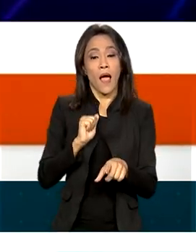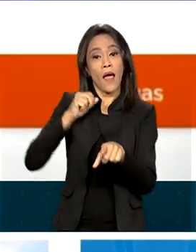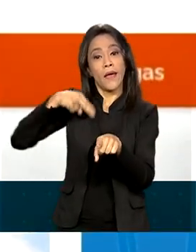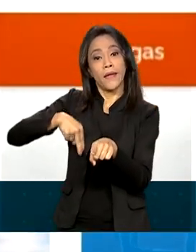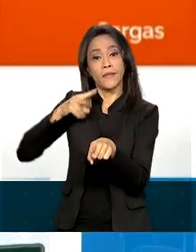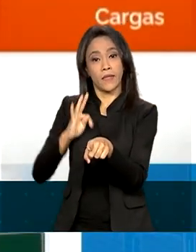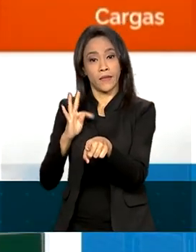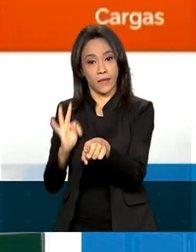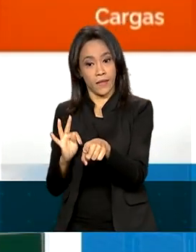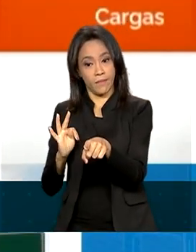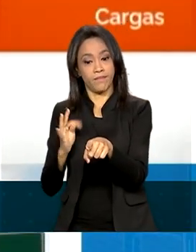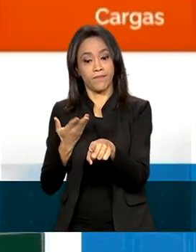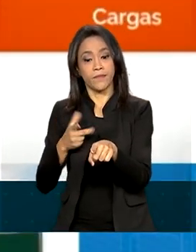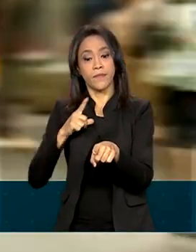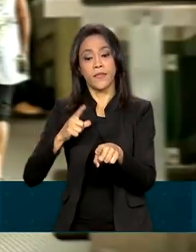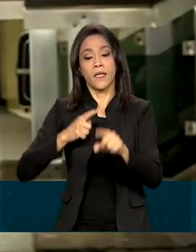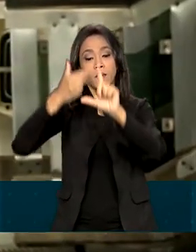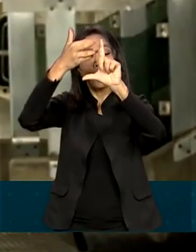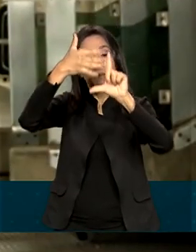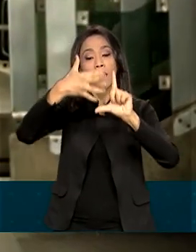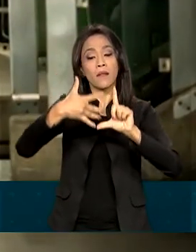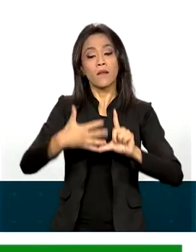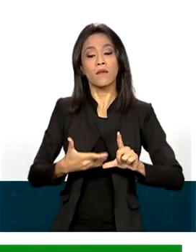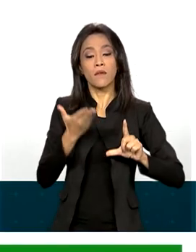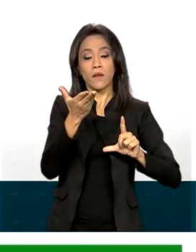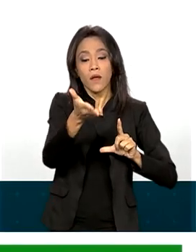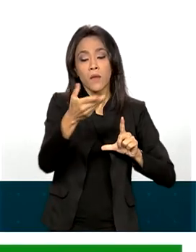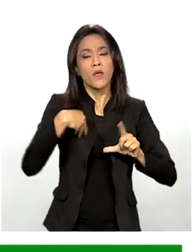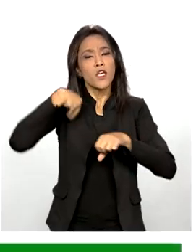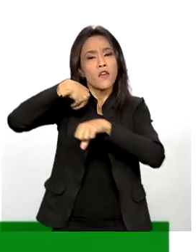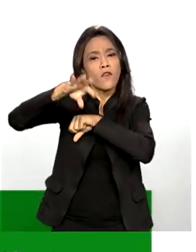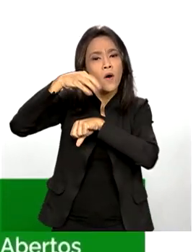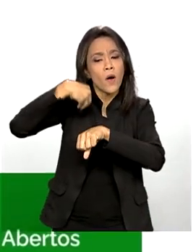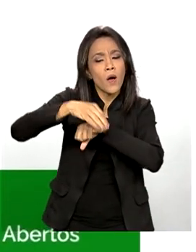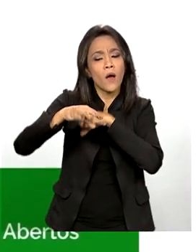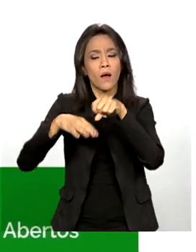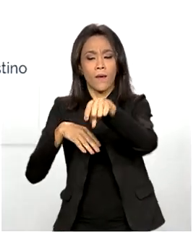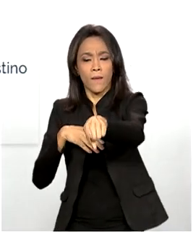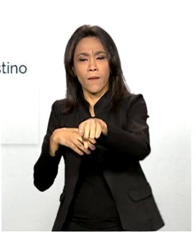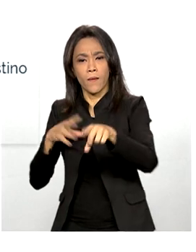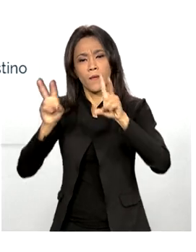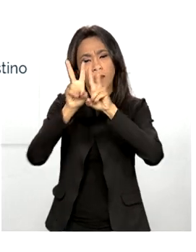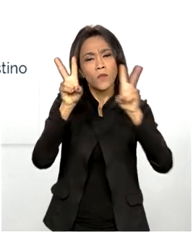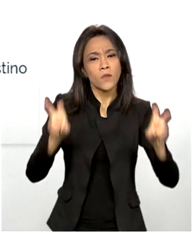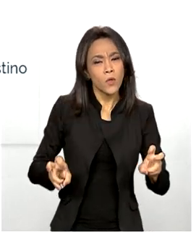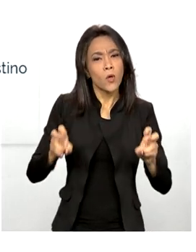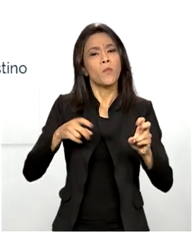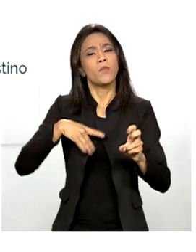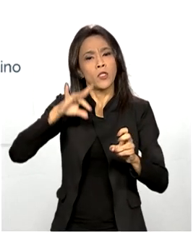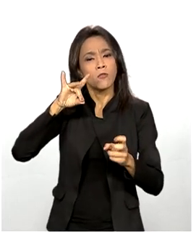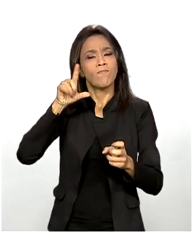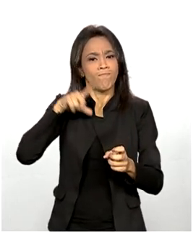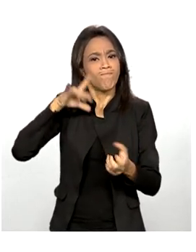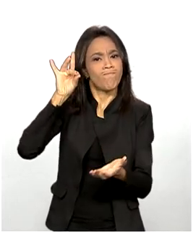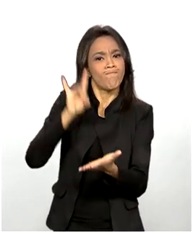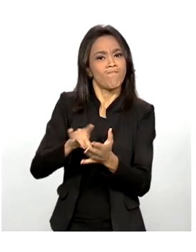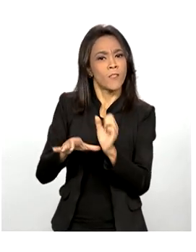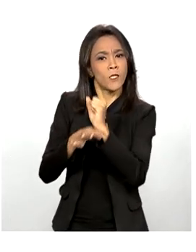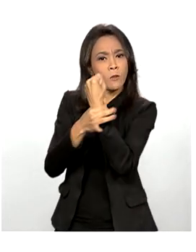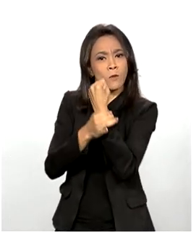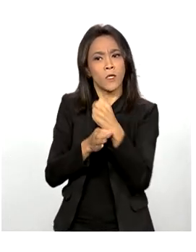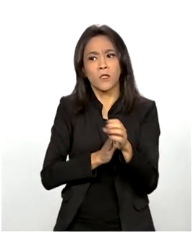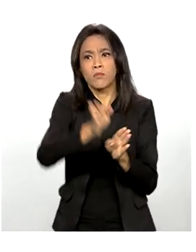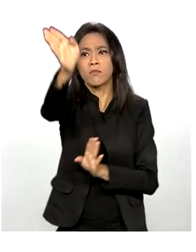Terrestres disponibiliza uma plataforma que informa o usuário sobre as linhas ativas dos ônibus com